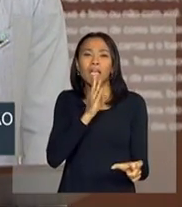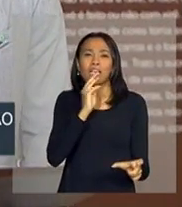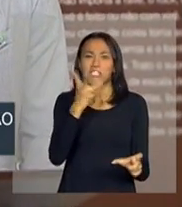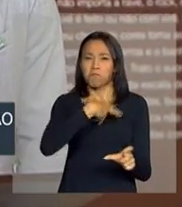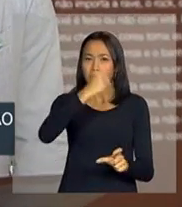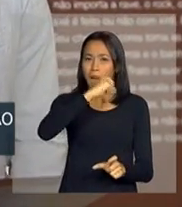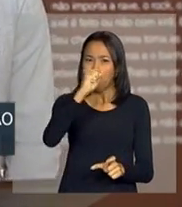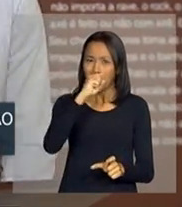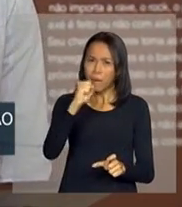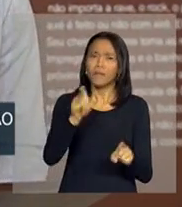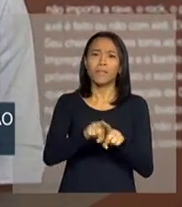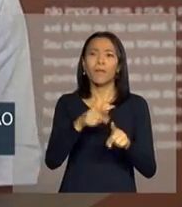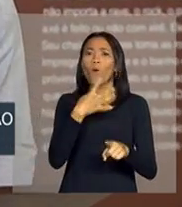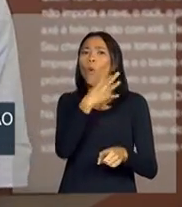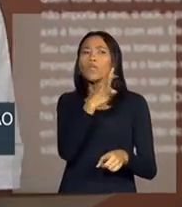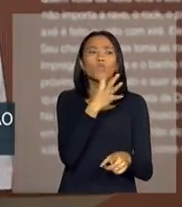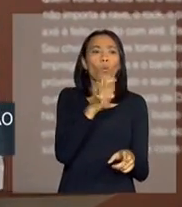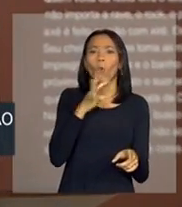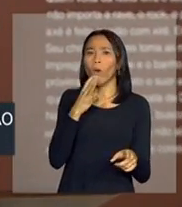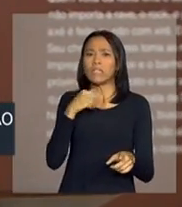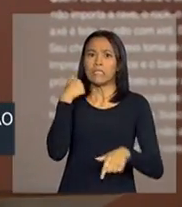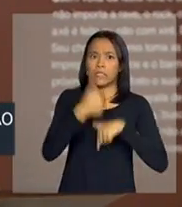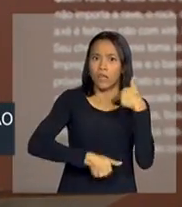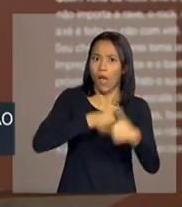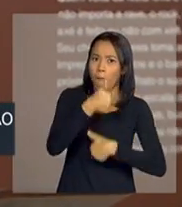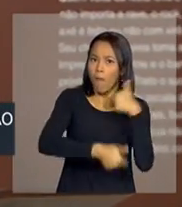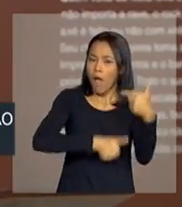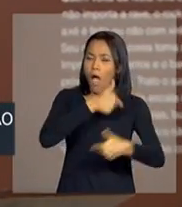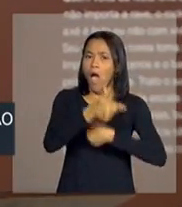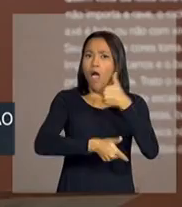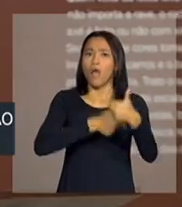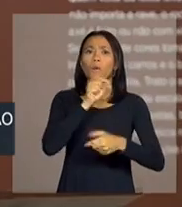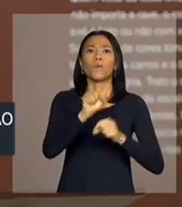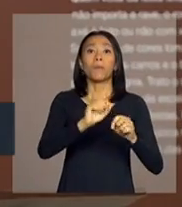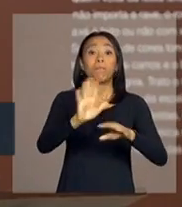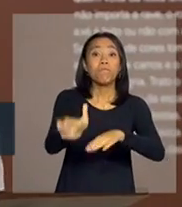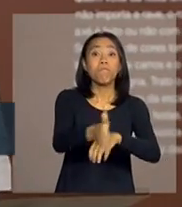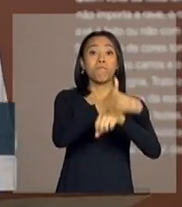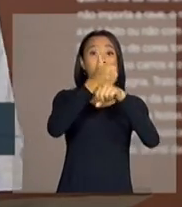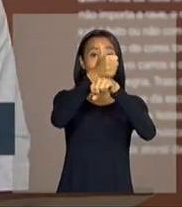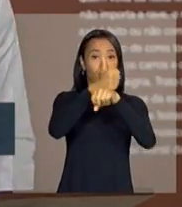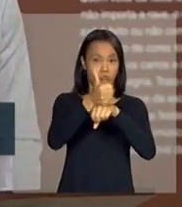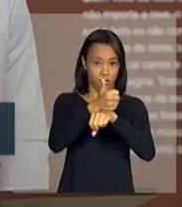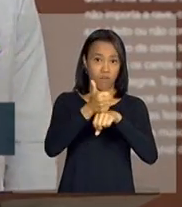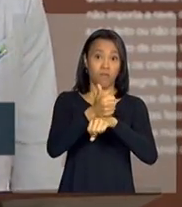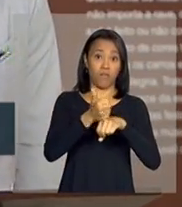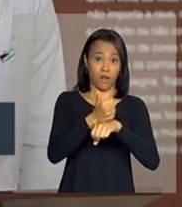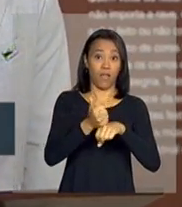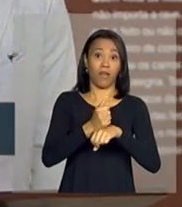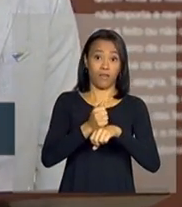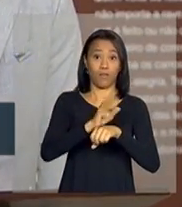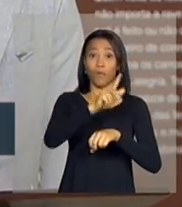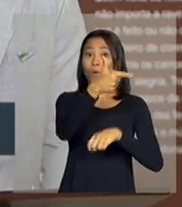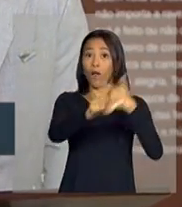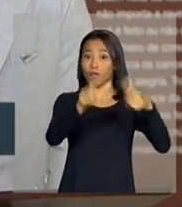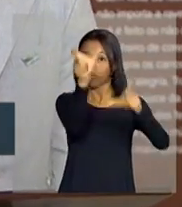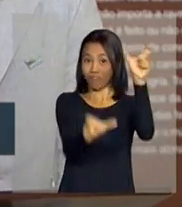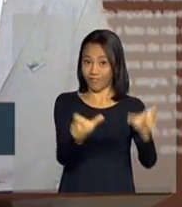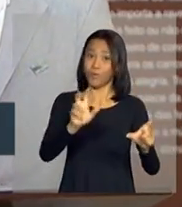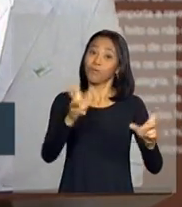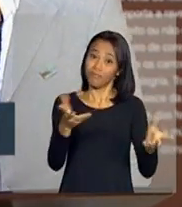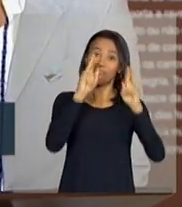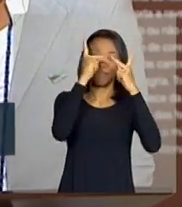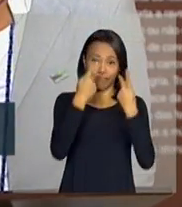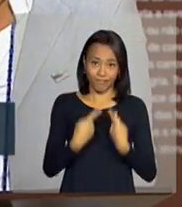trabalham incansavelmente no desejo de melhorar o outro, de melhorar o ser humano. E